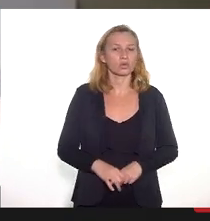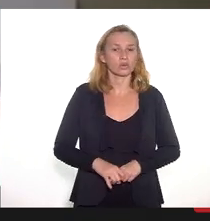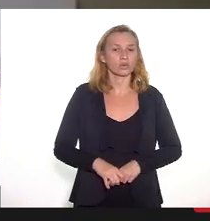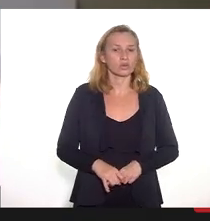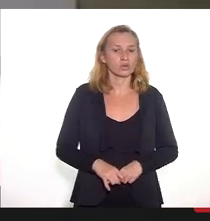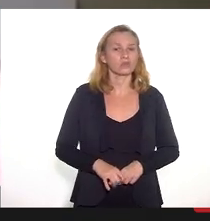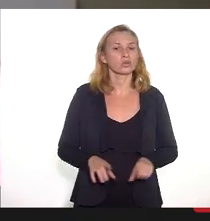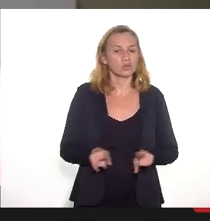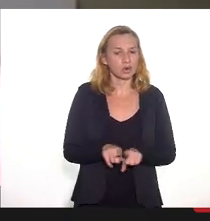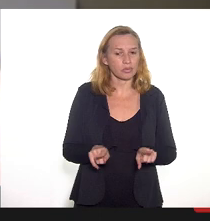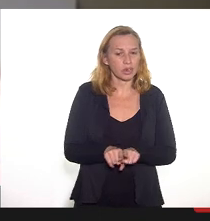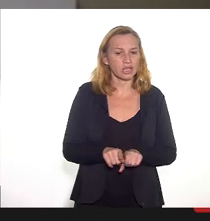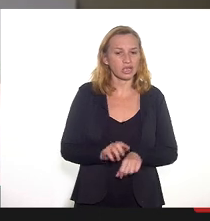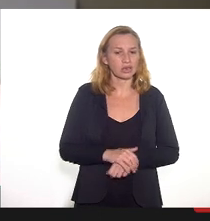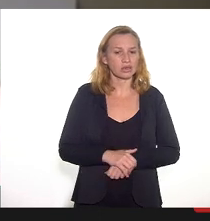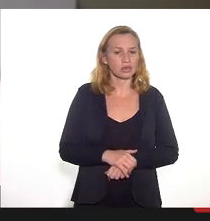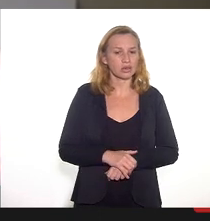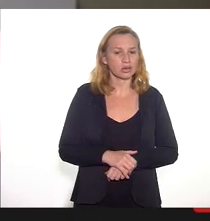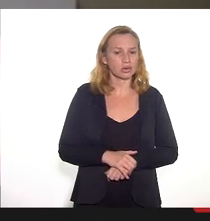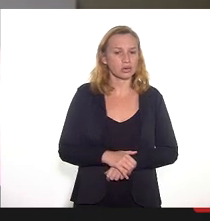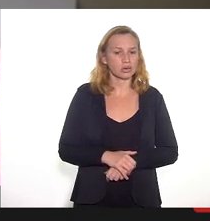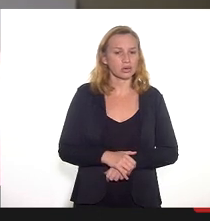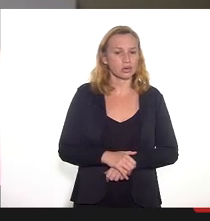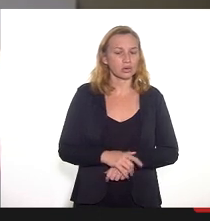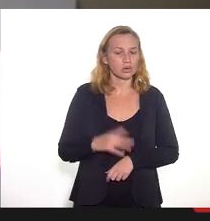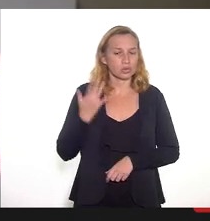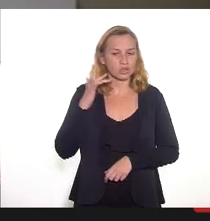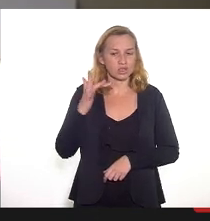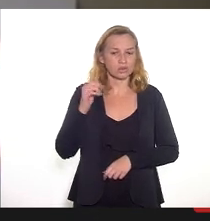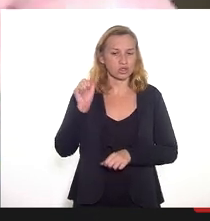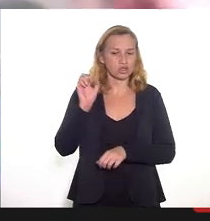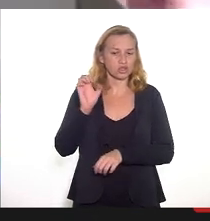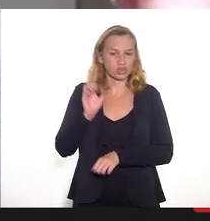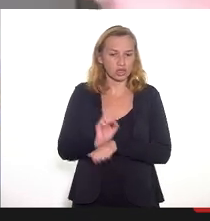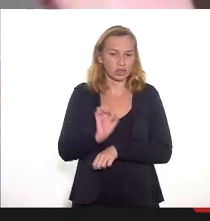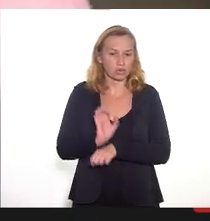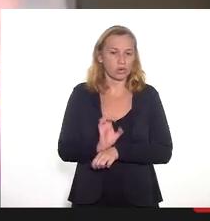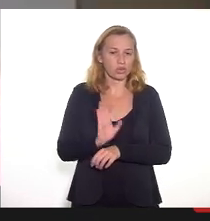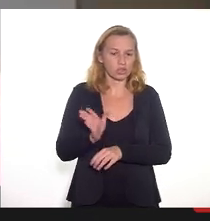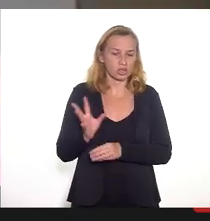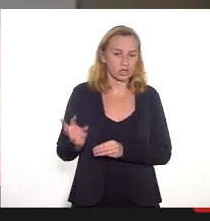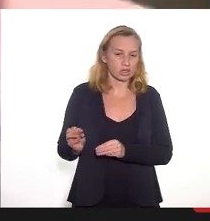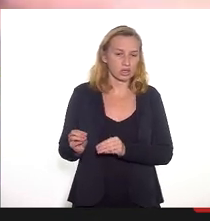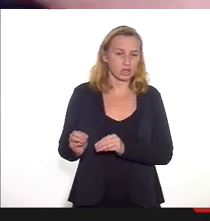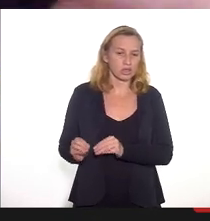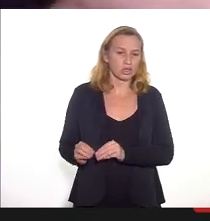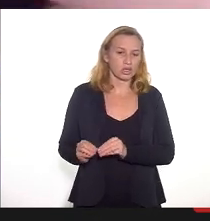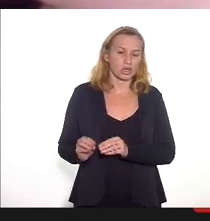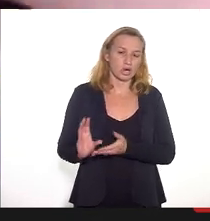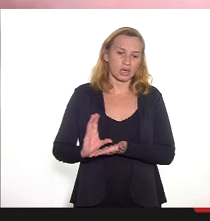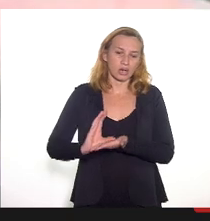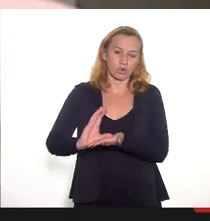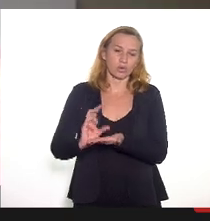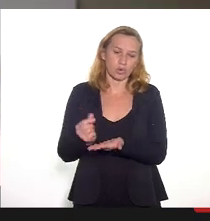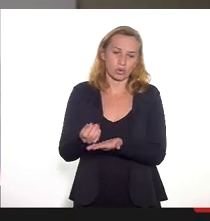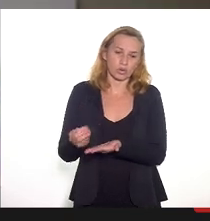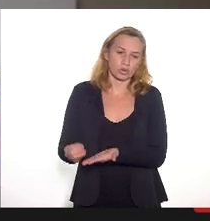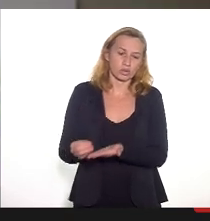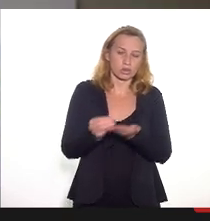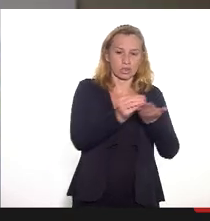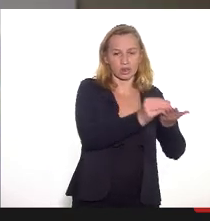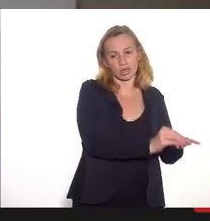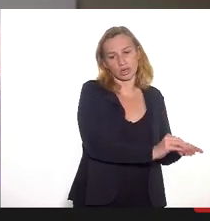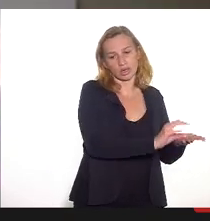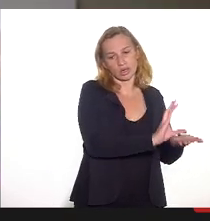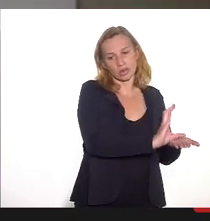Queria saber se o Tesouro Estadual está fazendo repassos regulares mês a mês